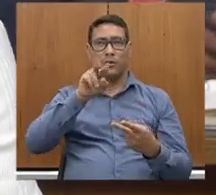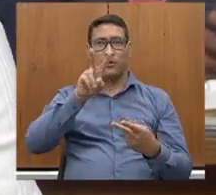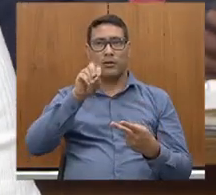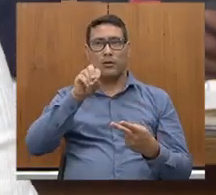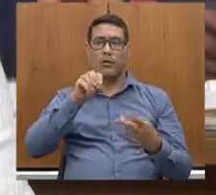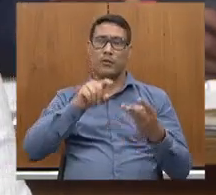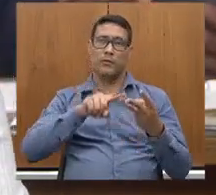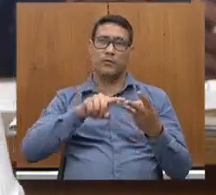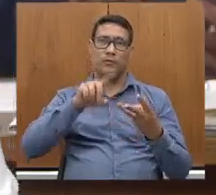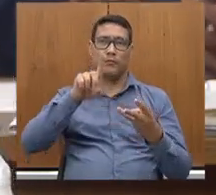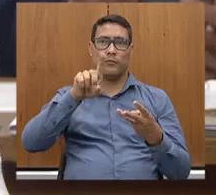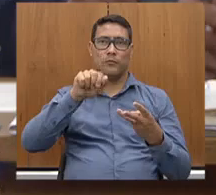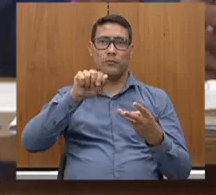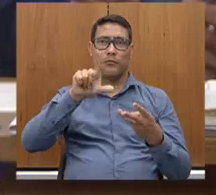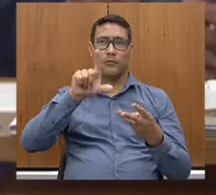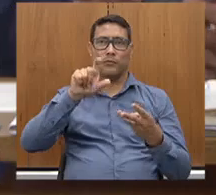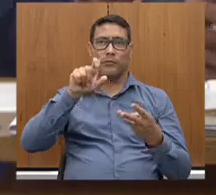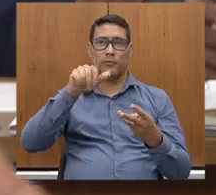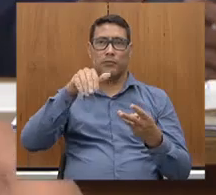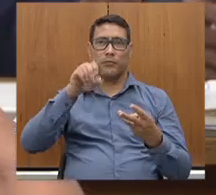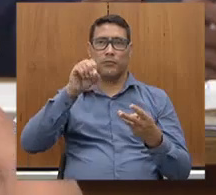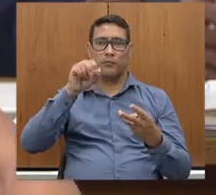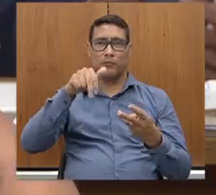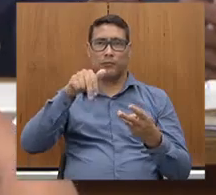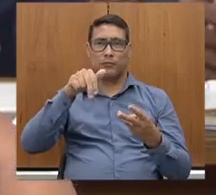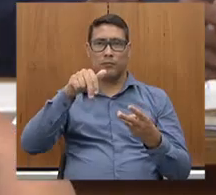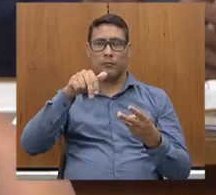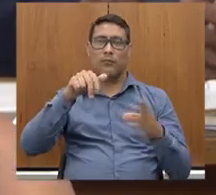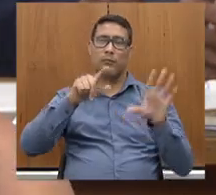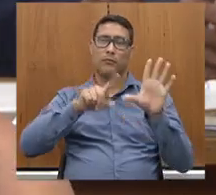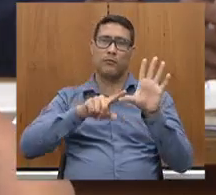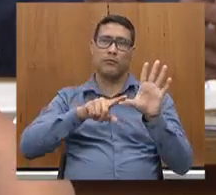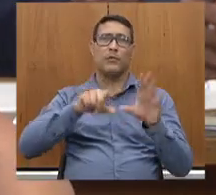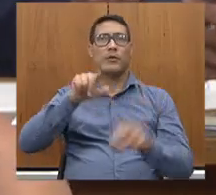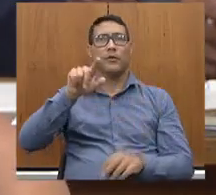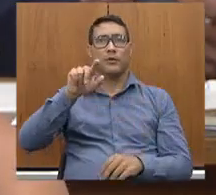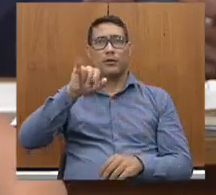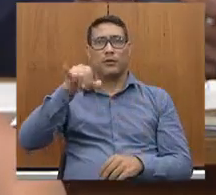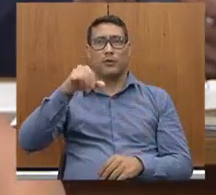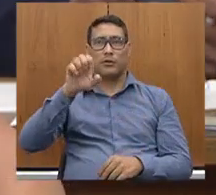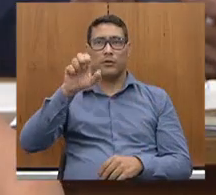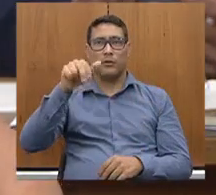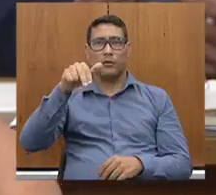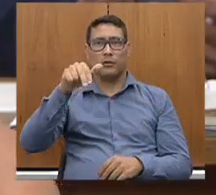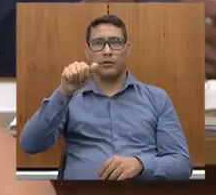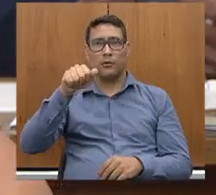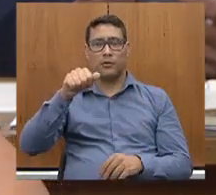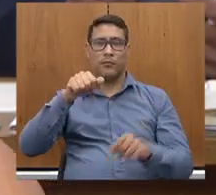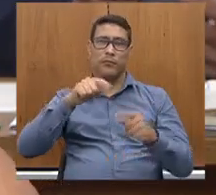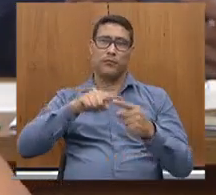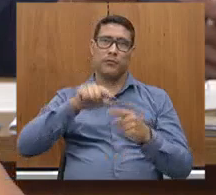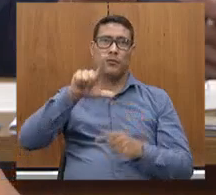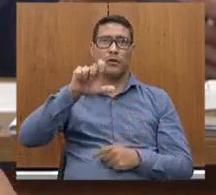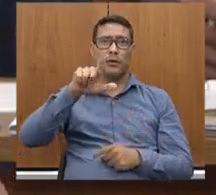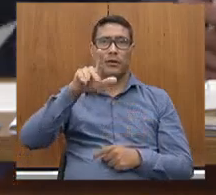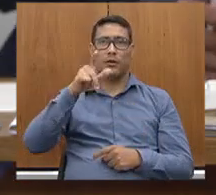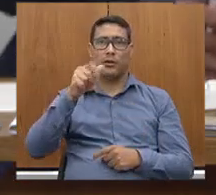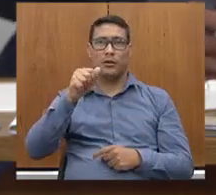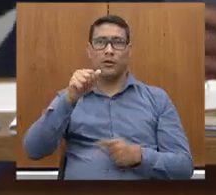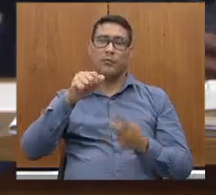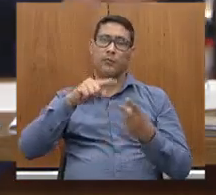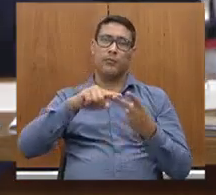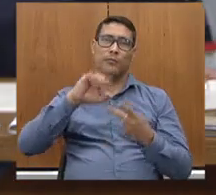Ribeiro, temos também o deputado Jean Freire, a Leninha, o Charles Santos,